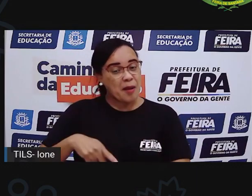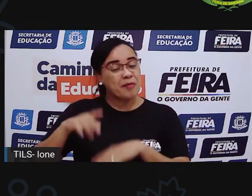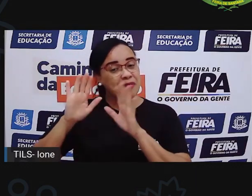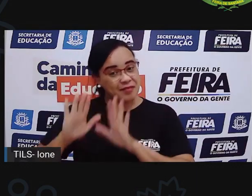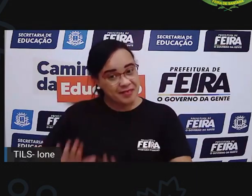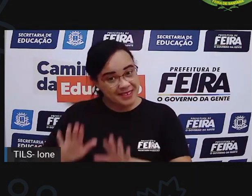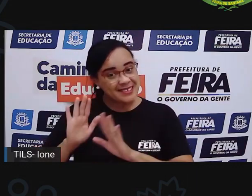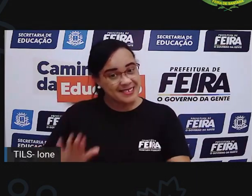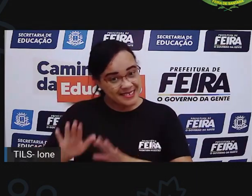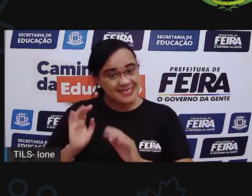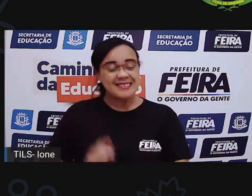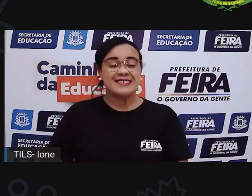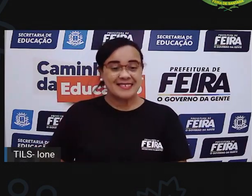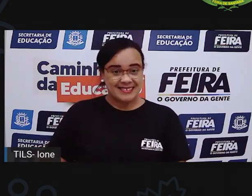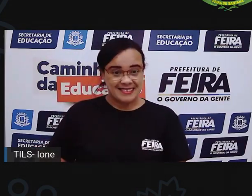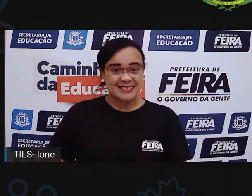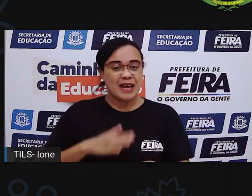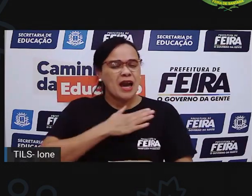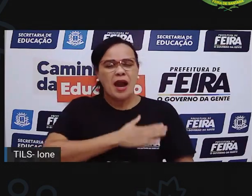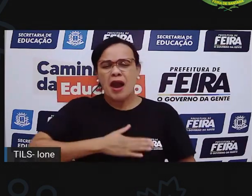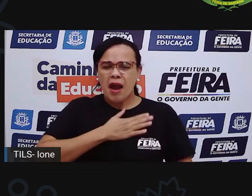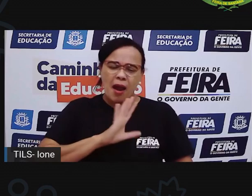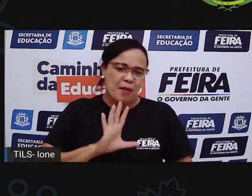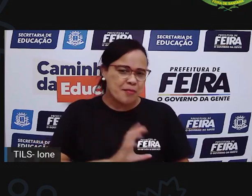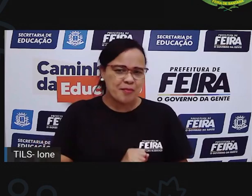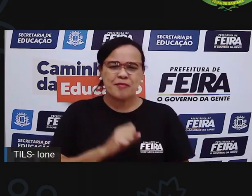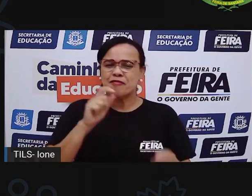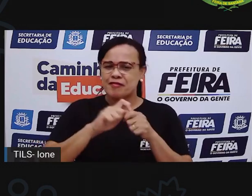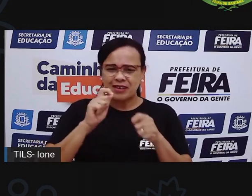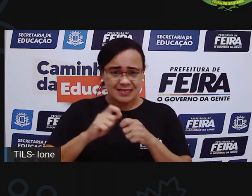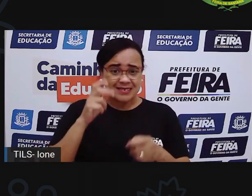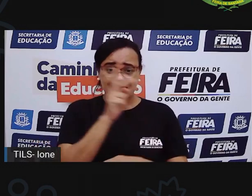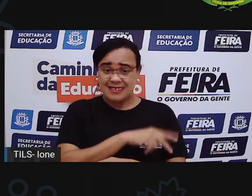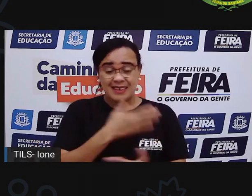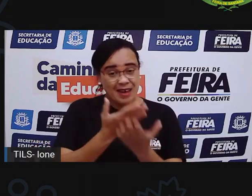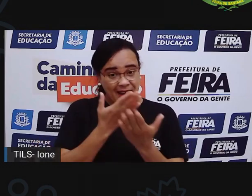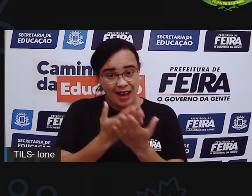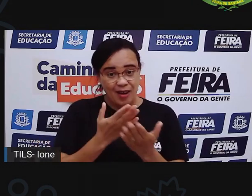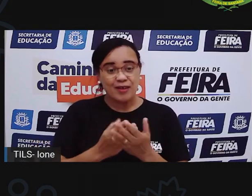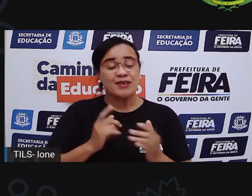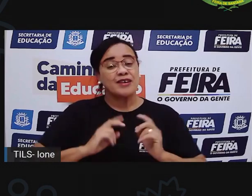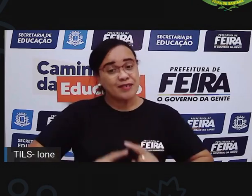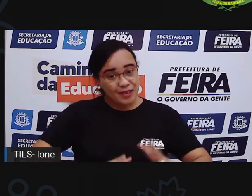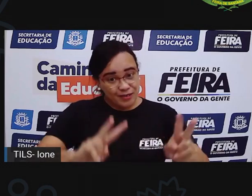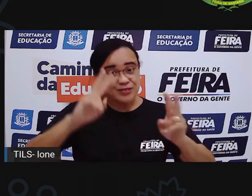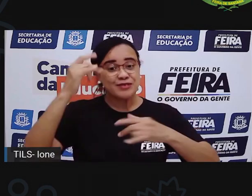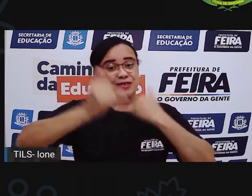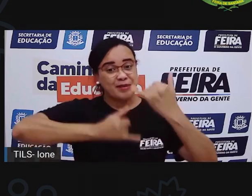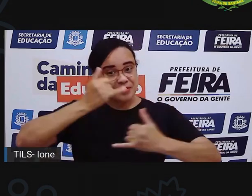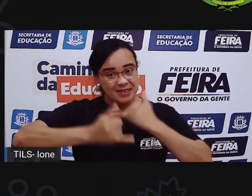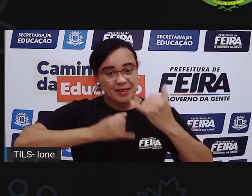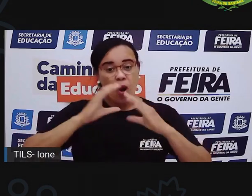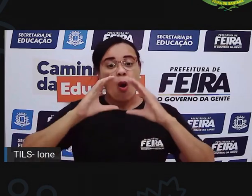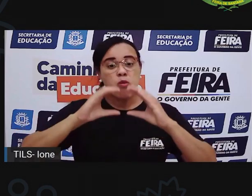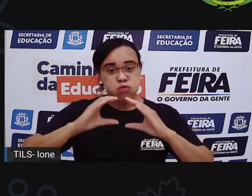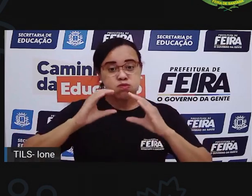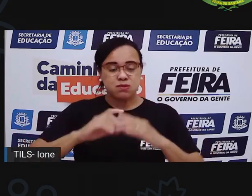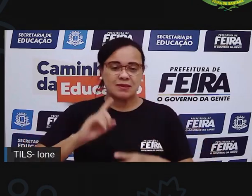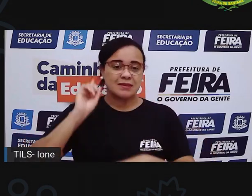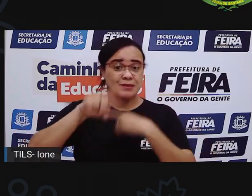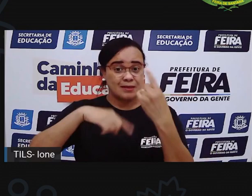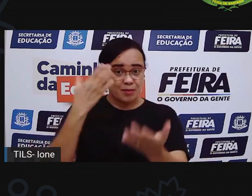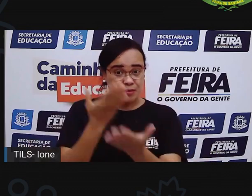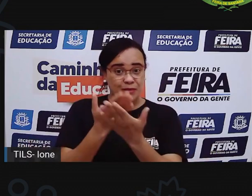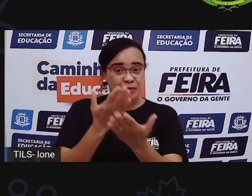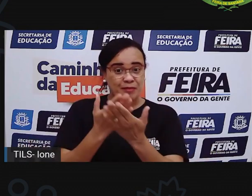Espero que vocês tenham gostado. Eu amei fazer essa aula. E vou continuar brincando de sabão por aqui. De bolinha de sabão por aqui, tá bom? Então, a se vê na próxima